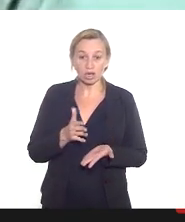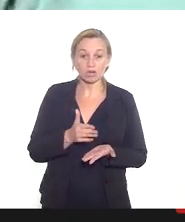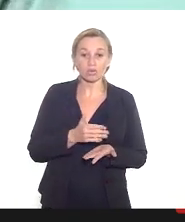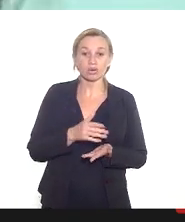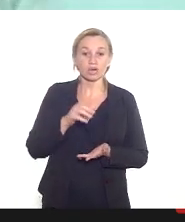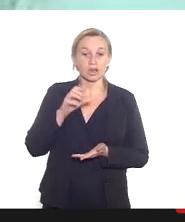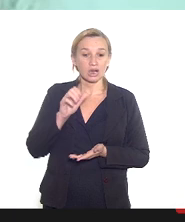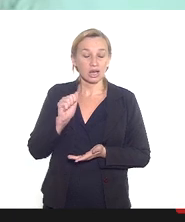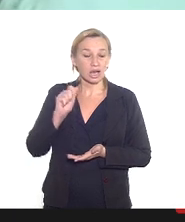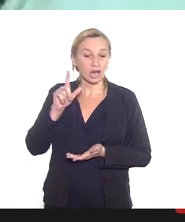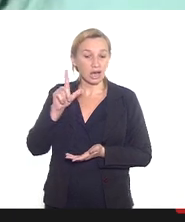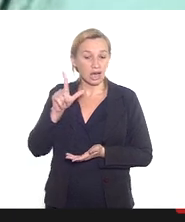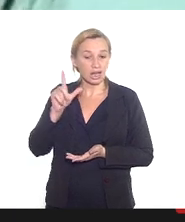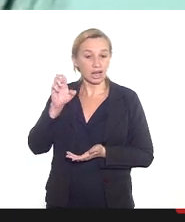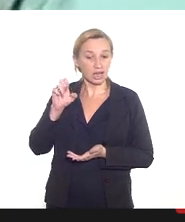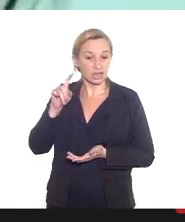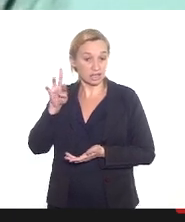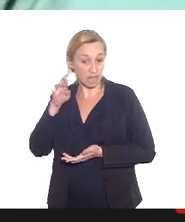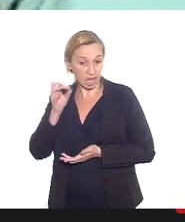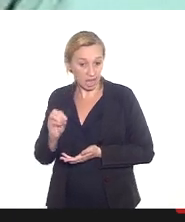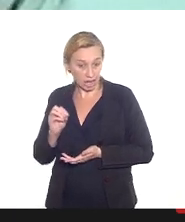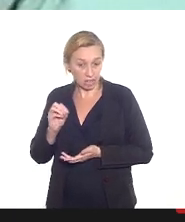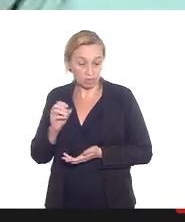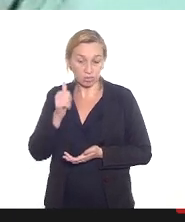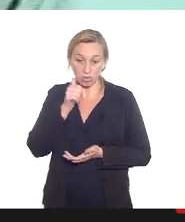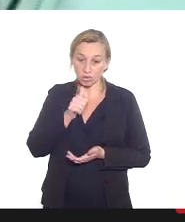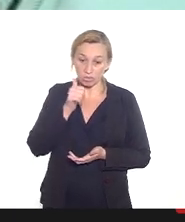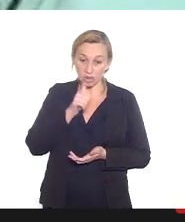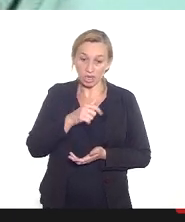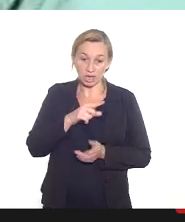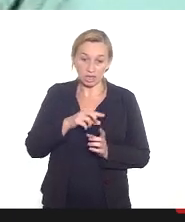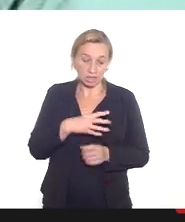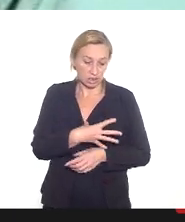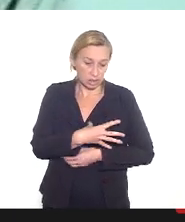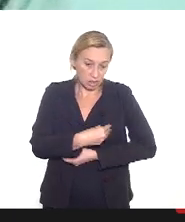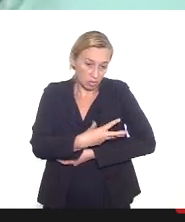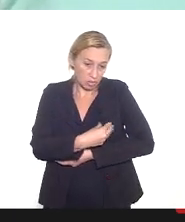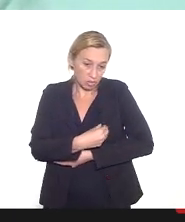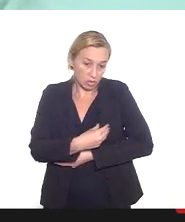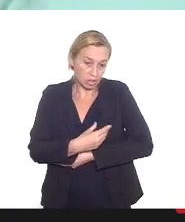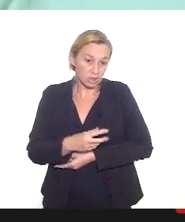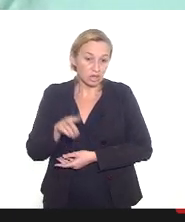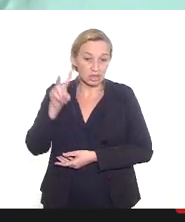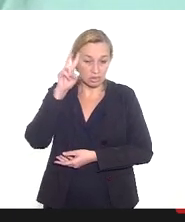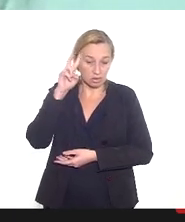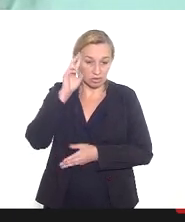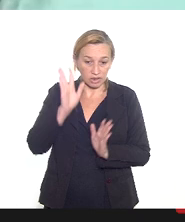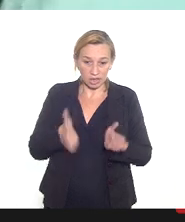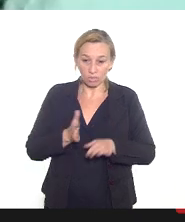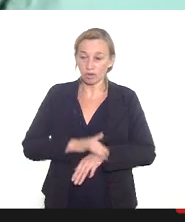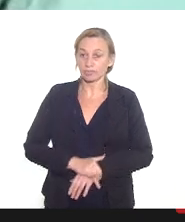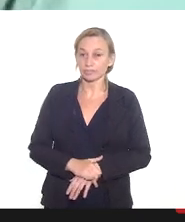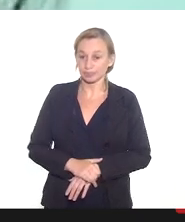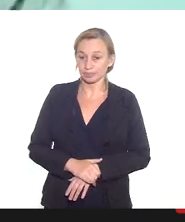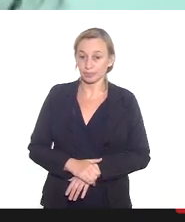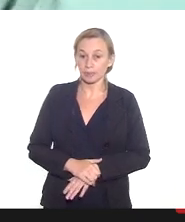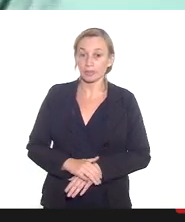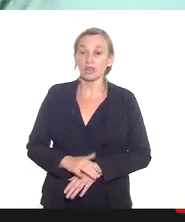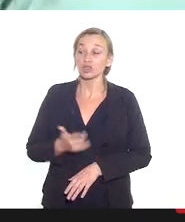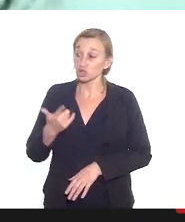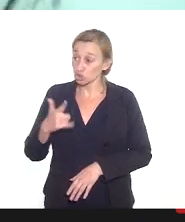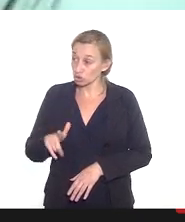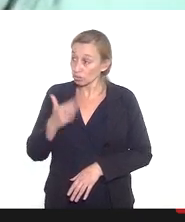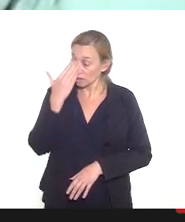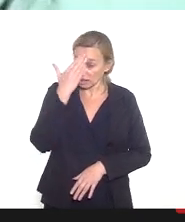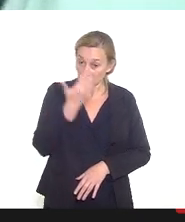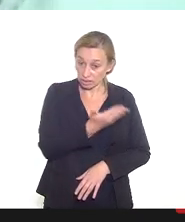nacional para gestante para lactantes a partir de segunda-feira mais uma vez